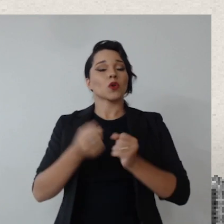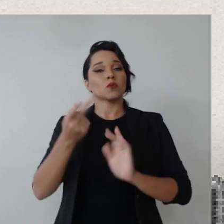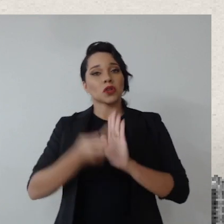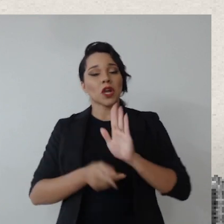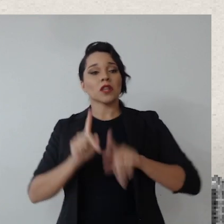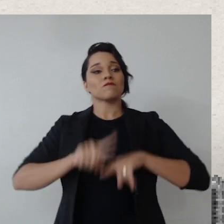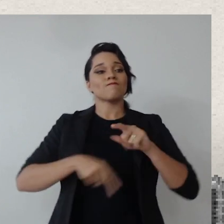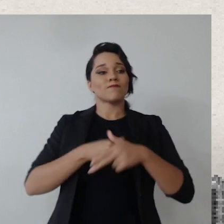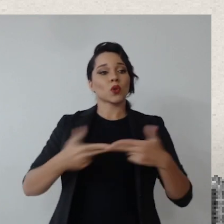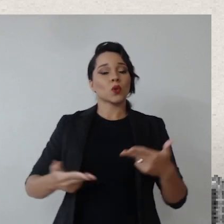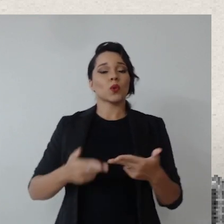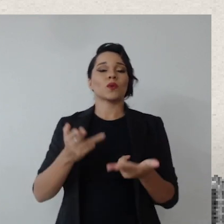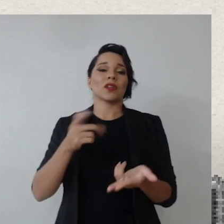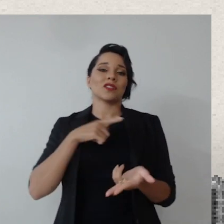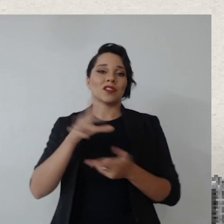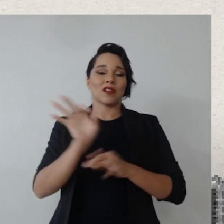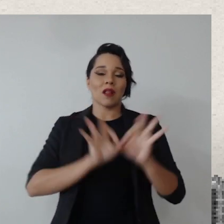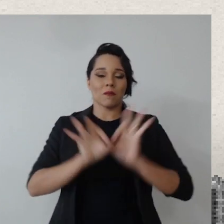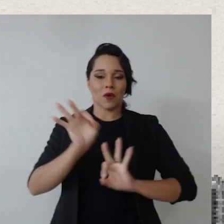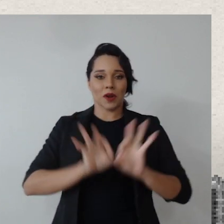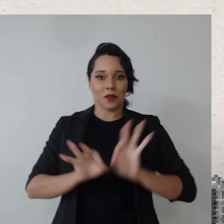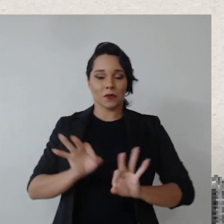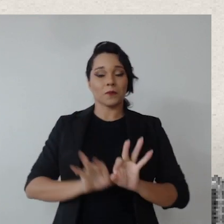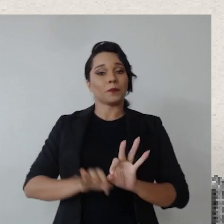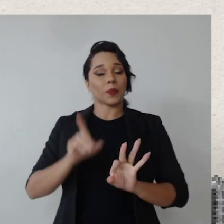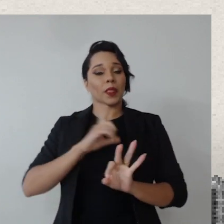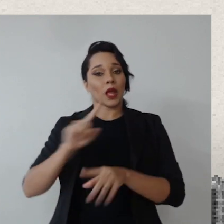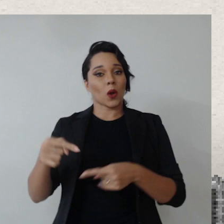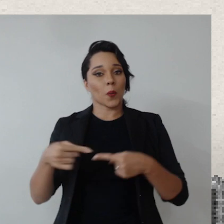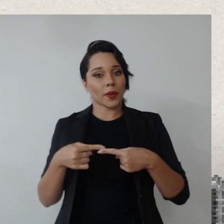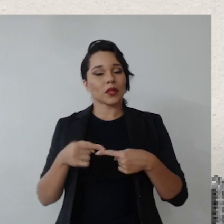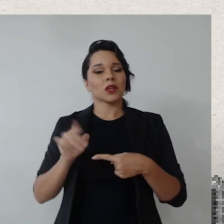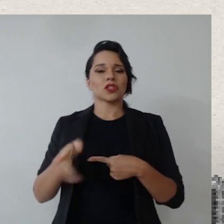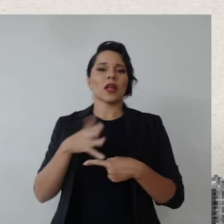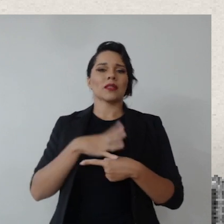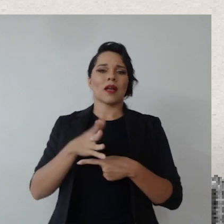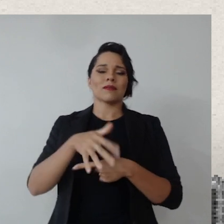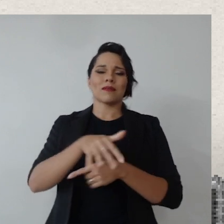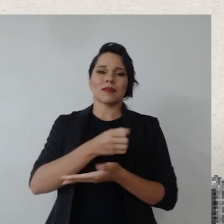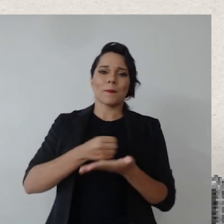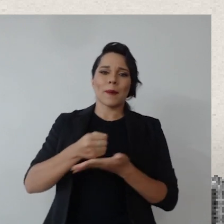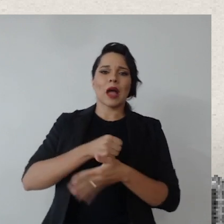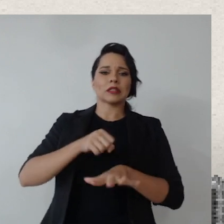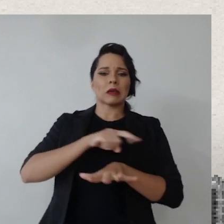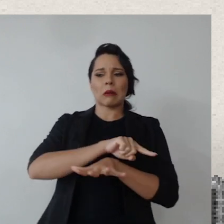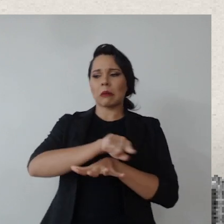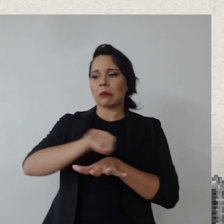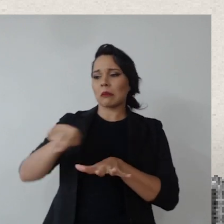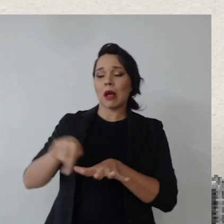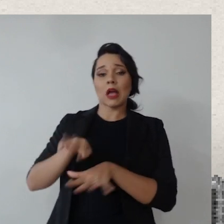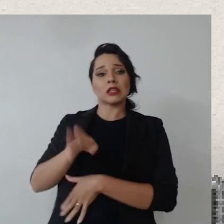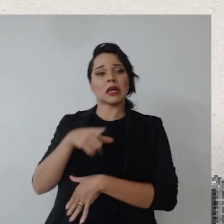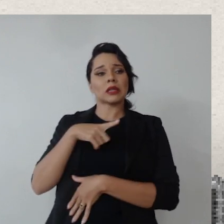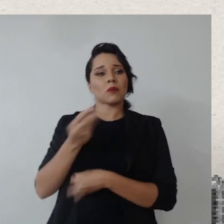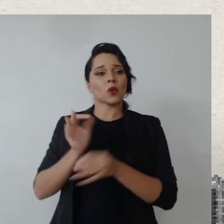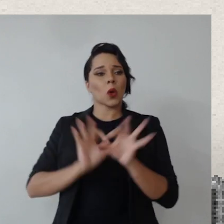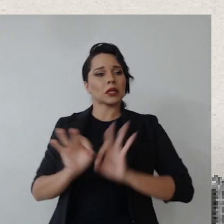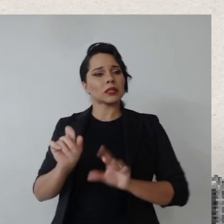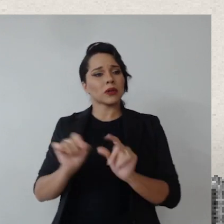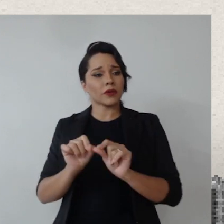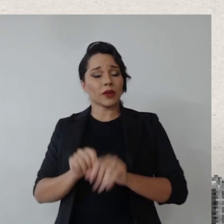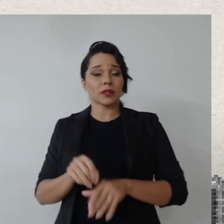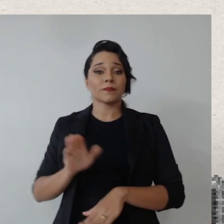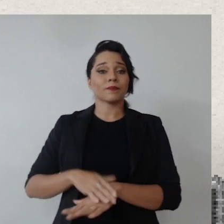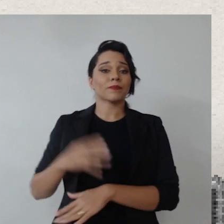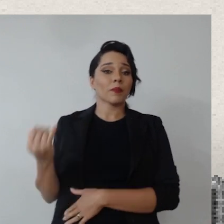iniciativa, projeto, produto que a gente esteja elaborando que está relacionado está dentro do guarda-chuva, né? Então, tem muita organização que faz. Eu acho que é o que eu